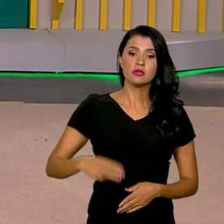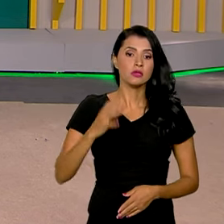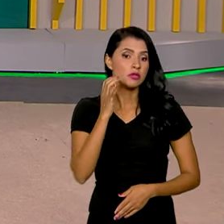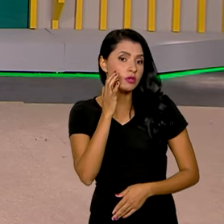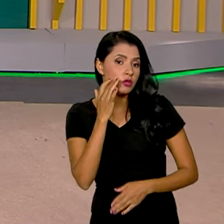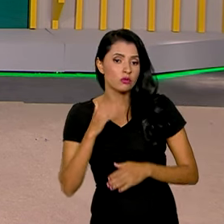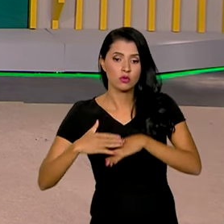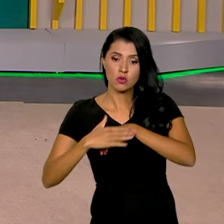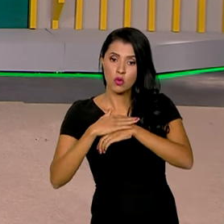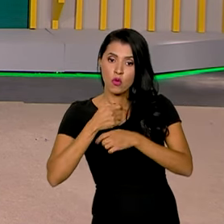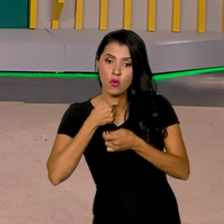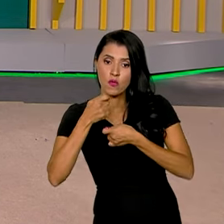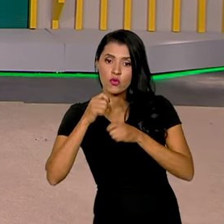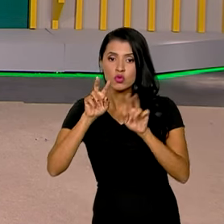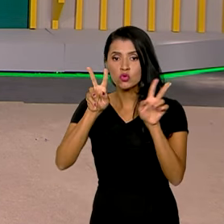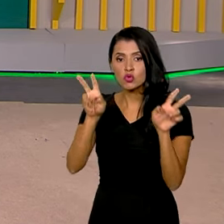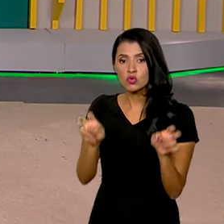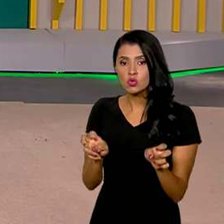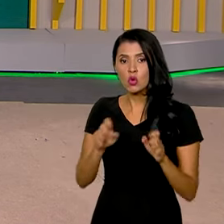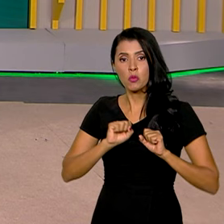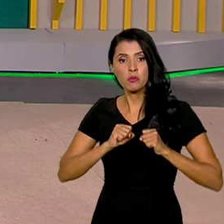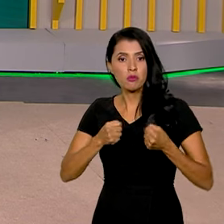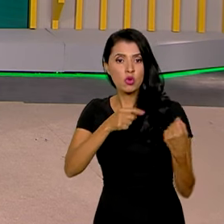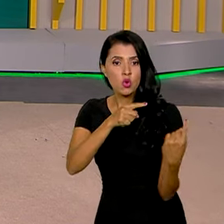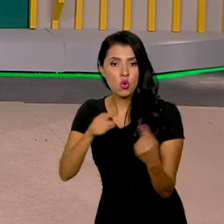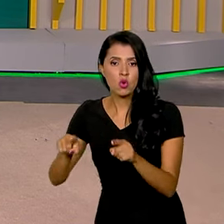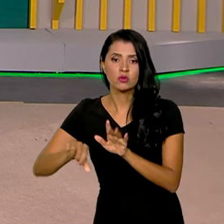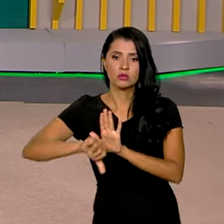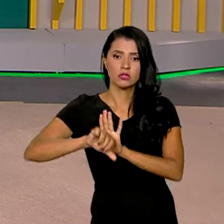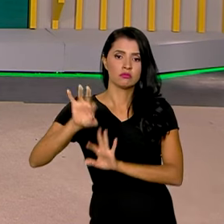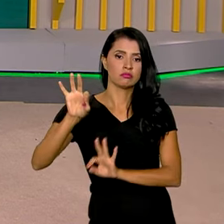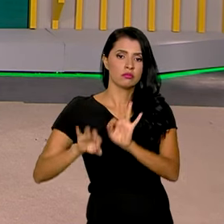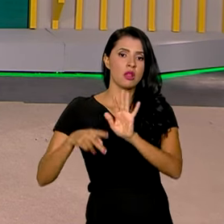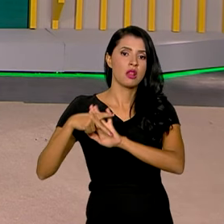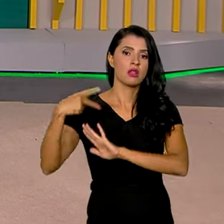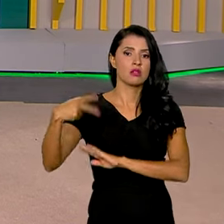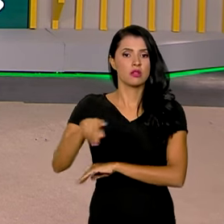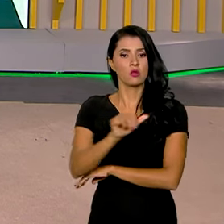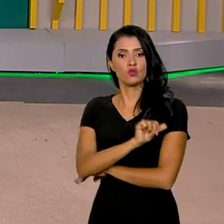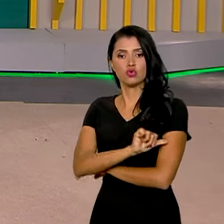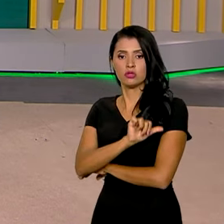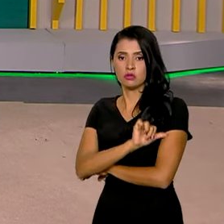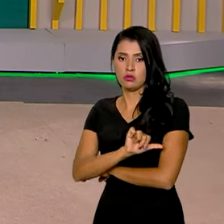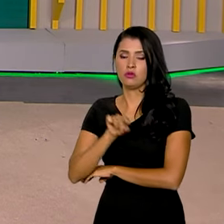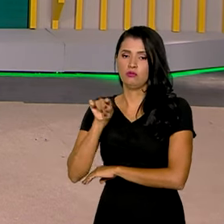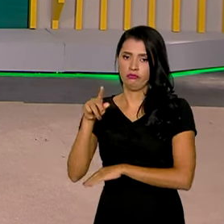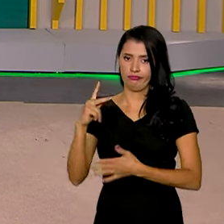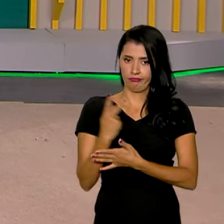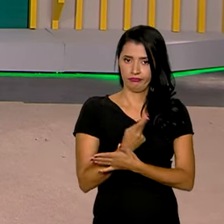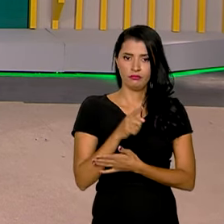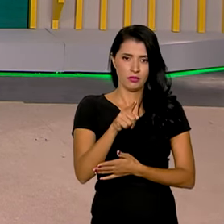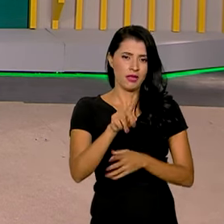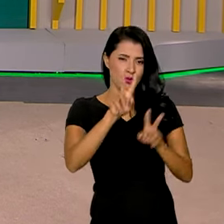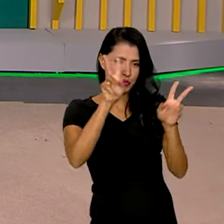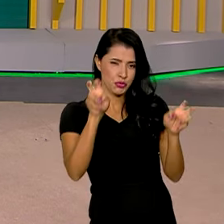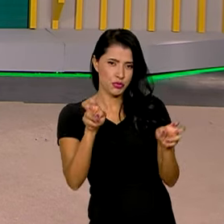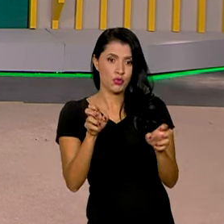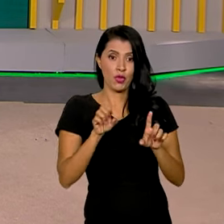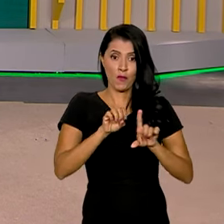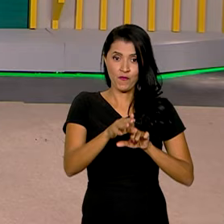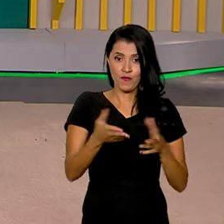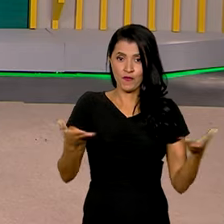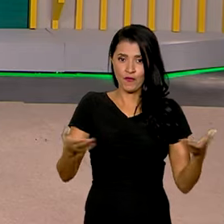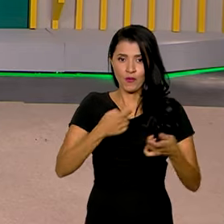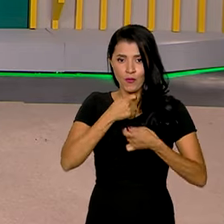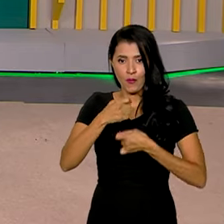conversou com a imprensa sobre as ações de combate ao crime organizado no Rio de Janeiro. Sobre esse assunto, a gente conversa ao vivo com a